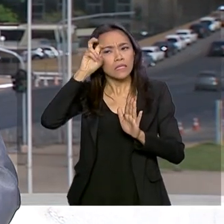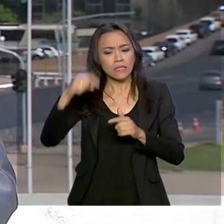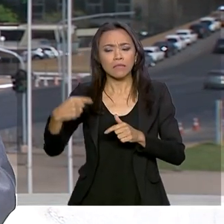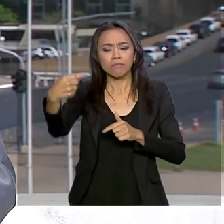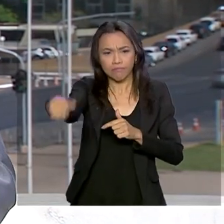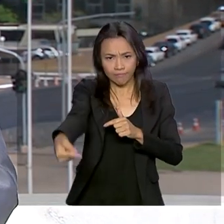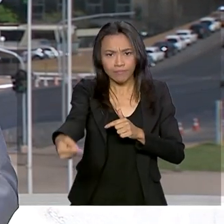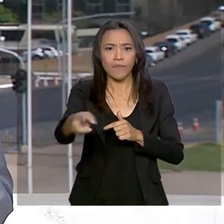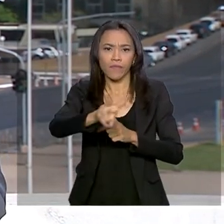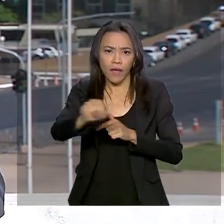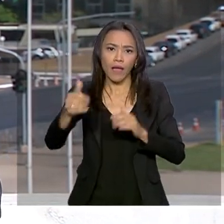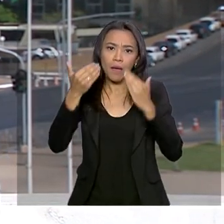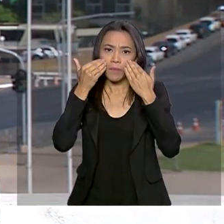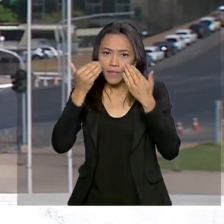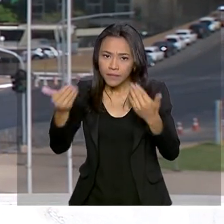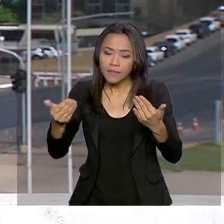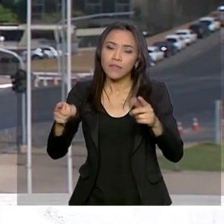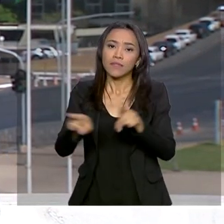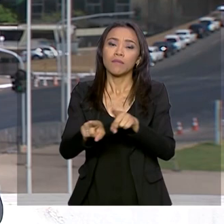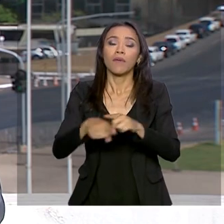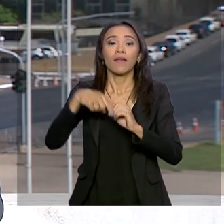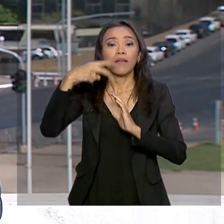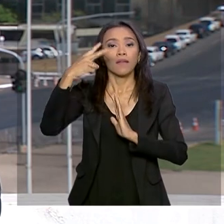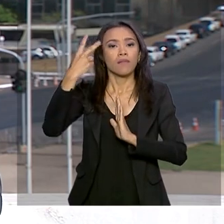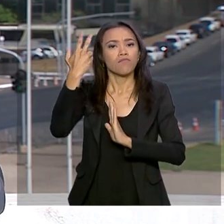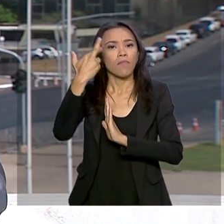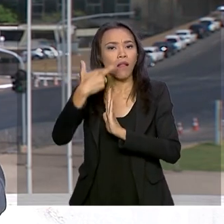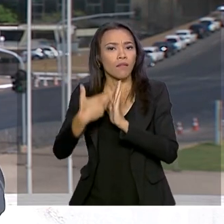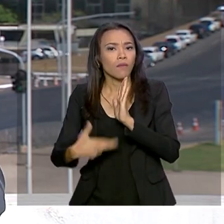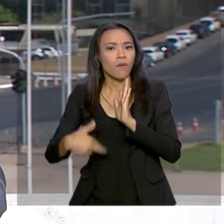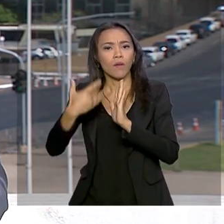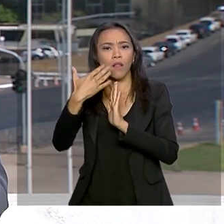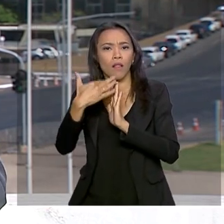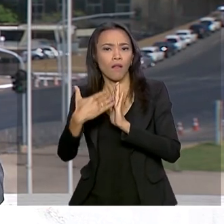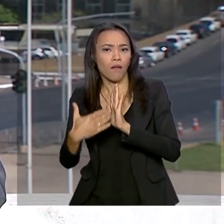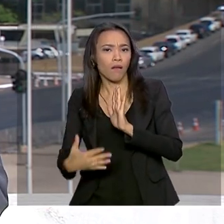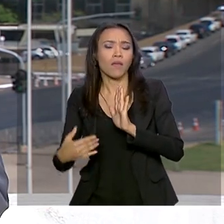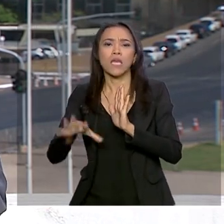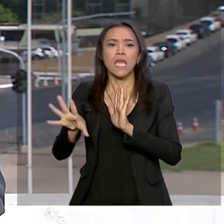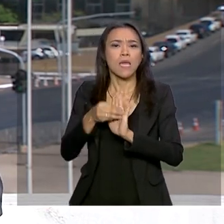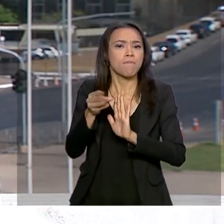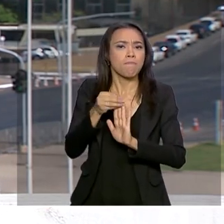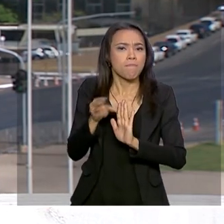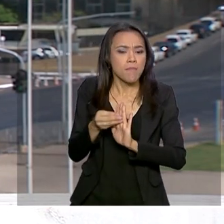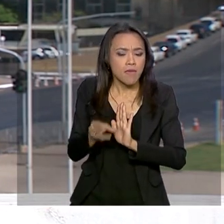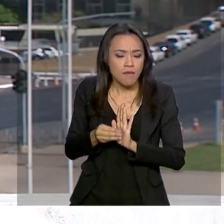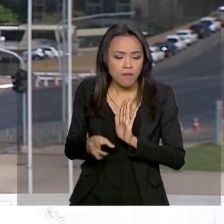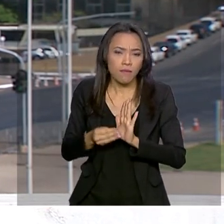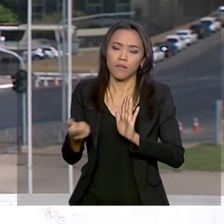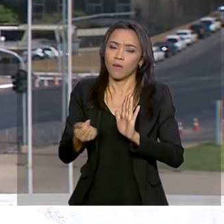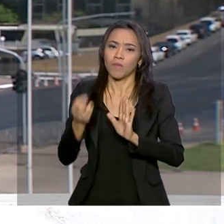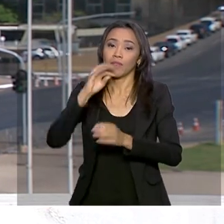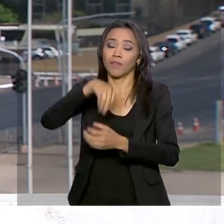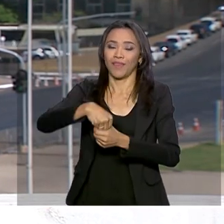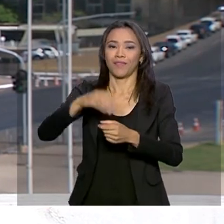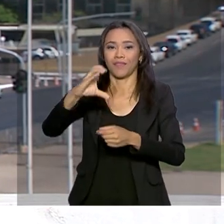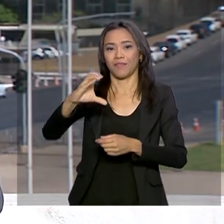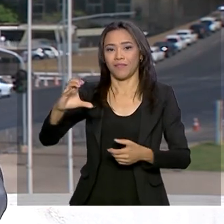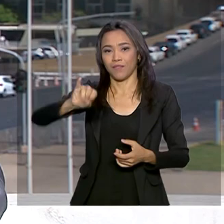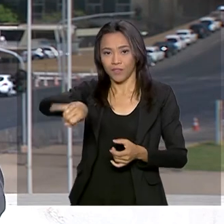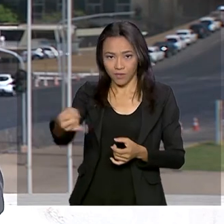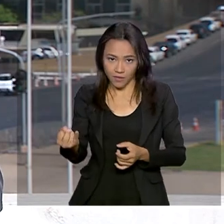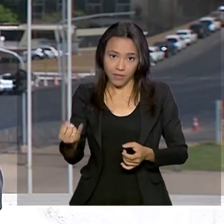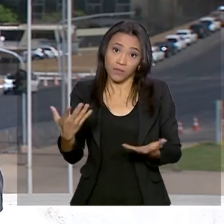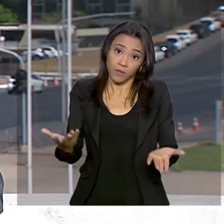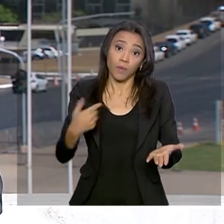apresentar e fazer a leitura aí do seu parecer sobre as emendas de plenário, isso na Comissão de Constituição e Justiça.